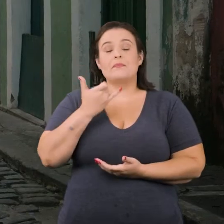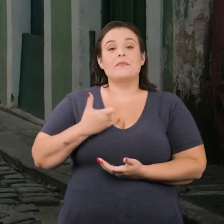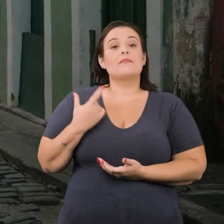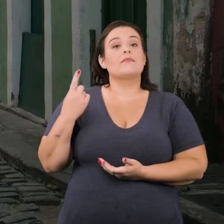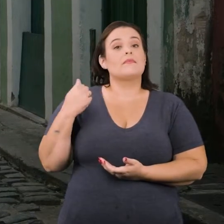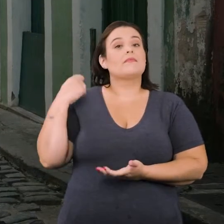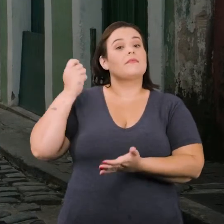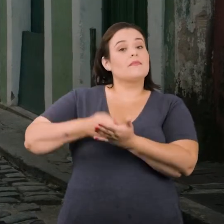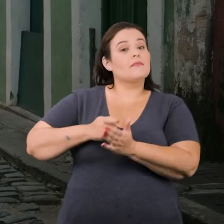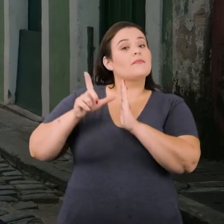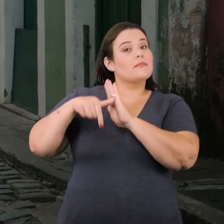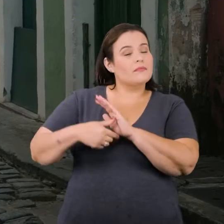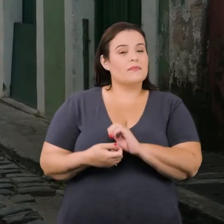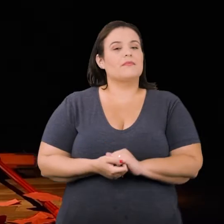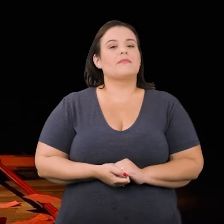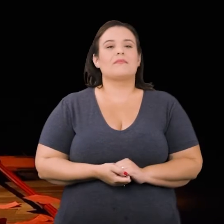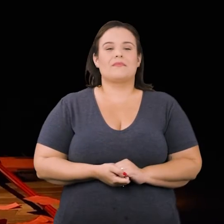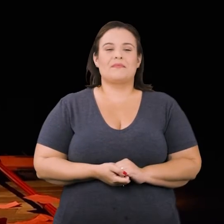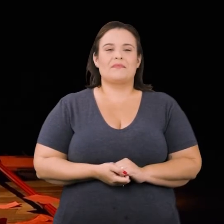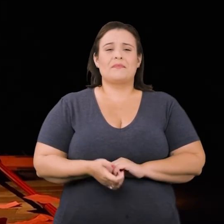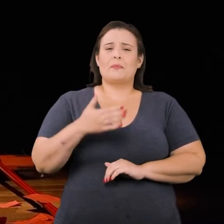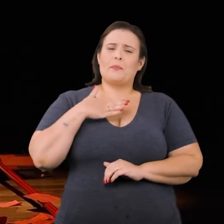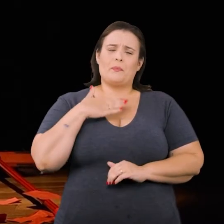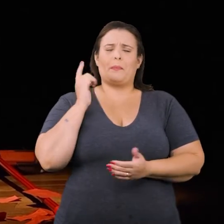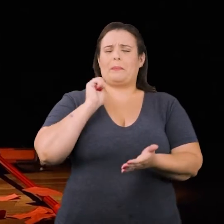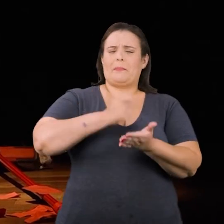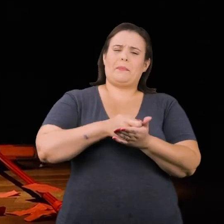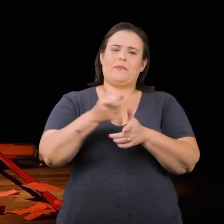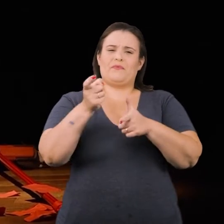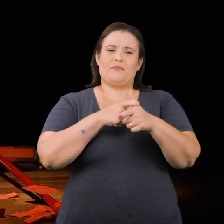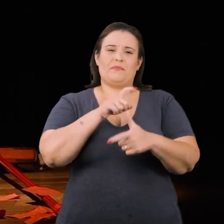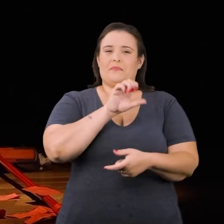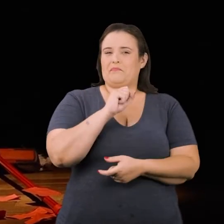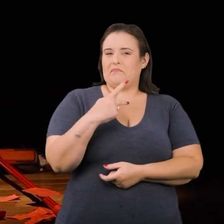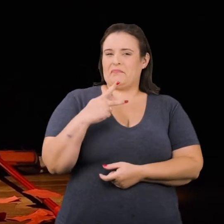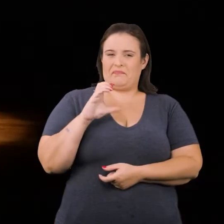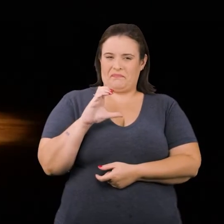Diga qual é o seu valor e eu te pago depois. Cena do espetáculo Sebastião, de 2010.